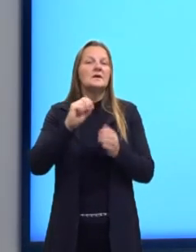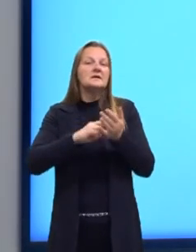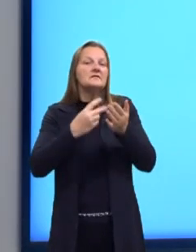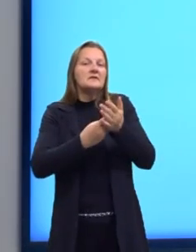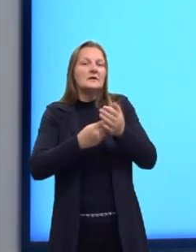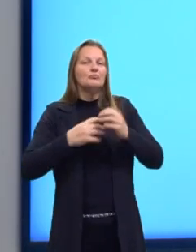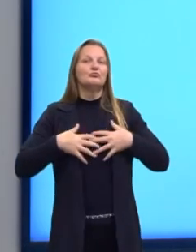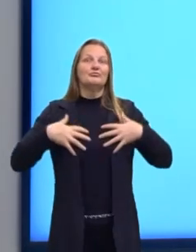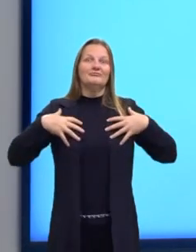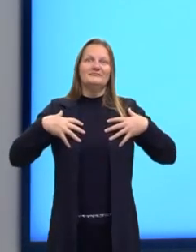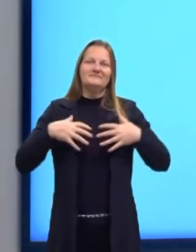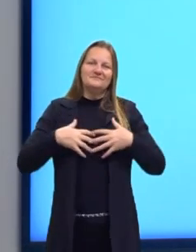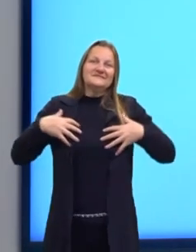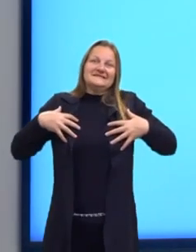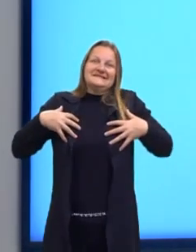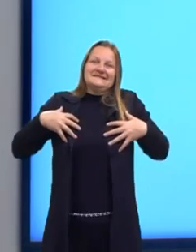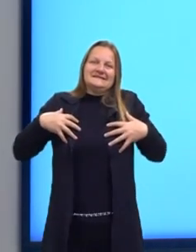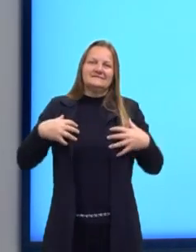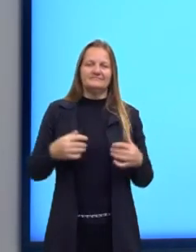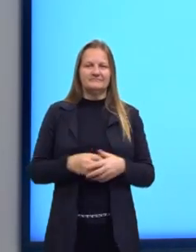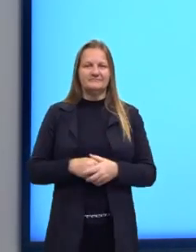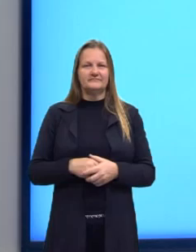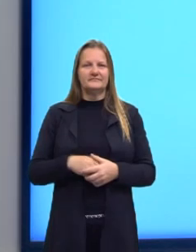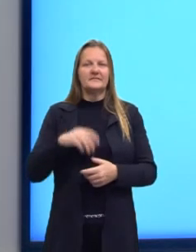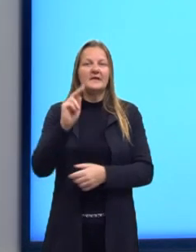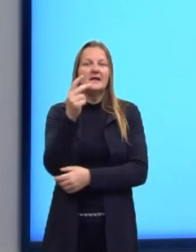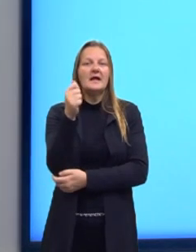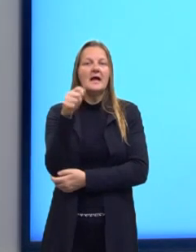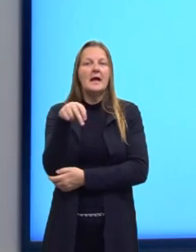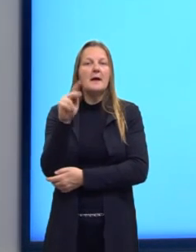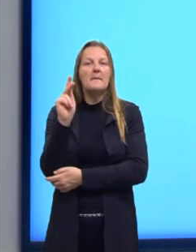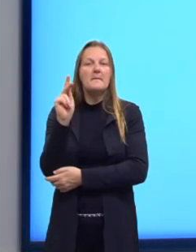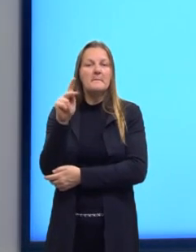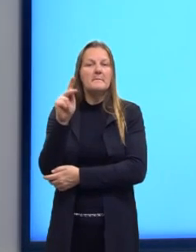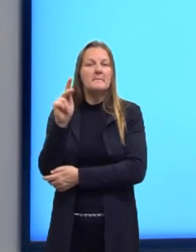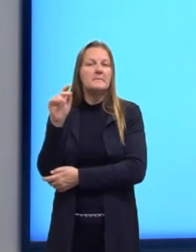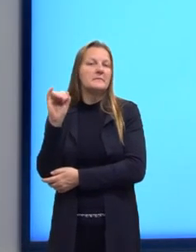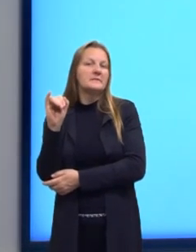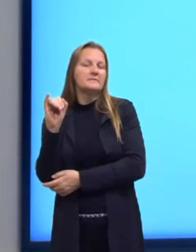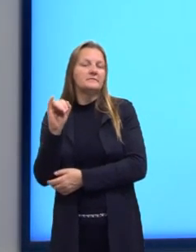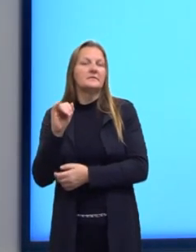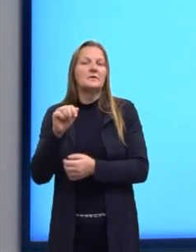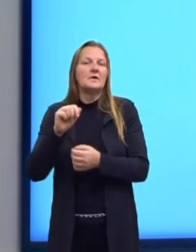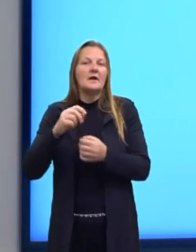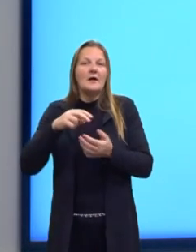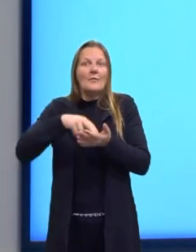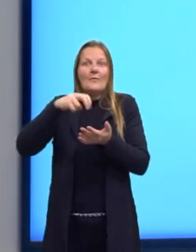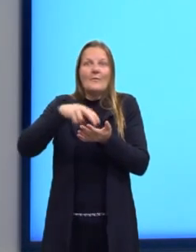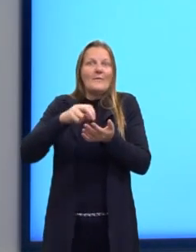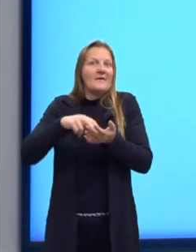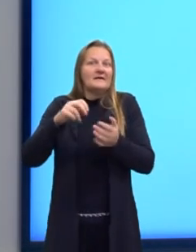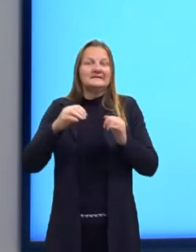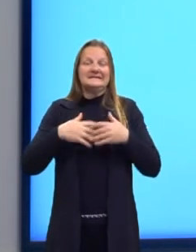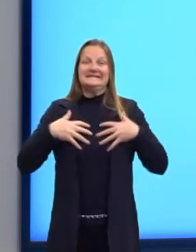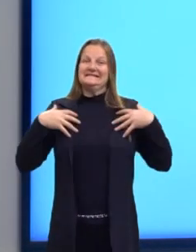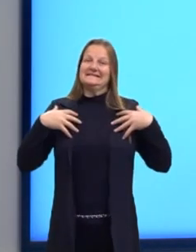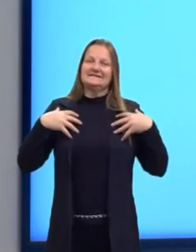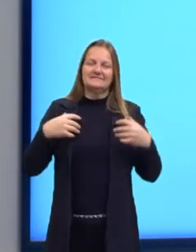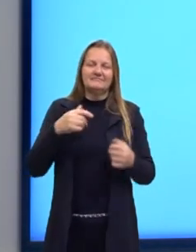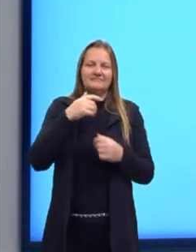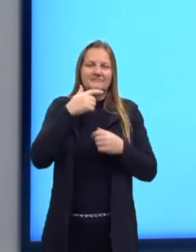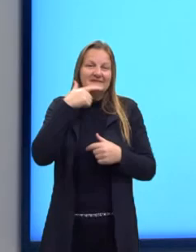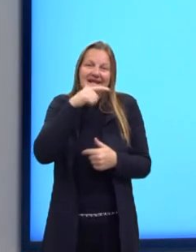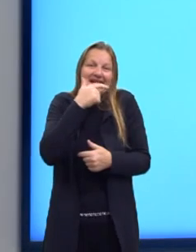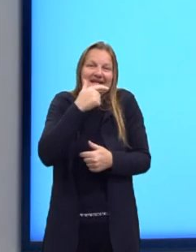E happy seria alegre, certo? Então, a pergunta é, vamos direto para a pergunta, lembram? Então,